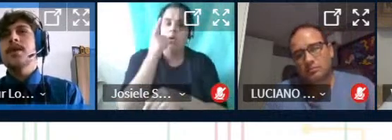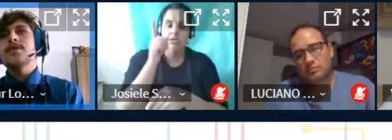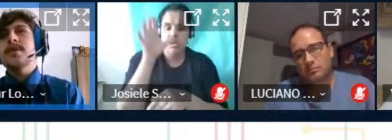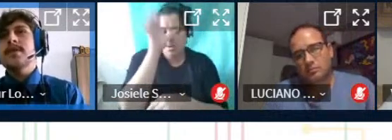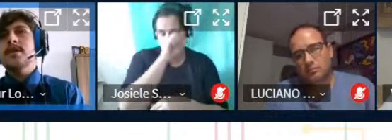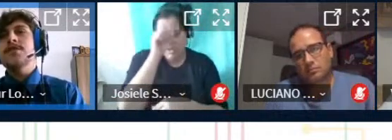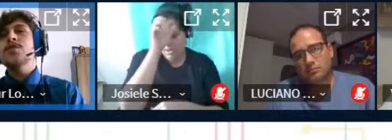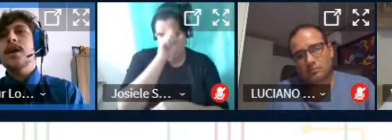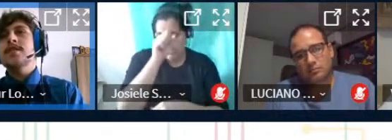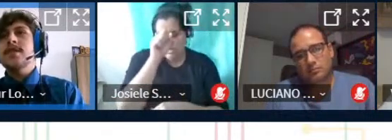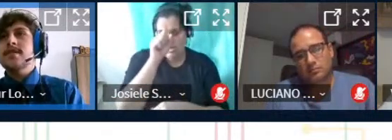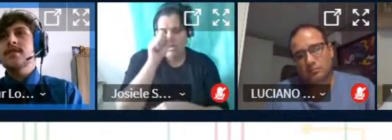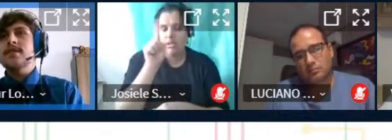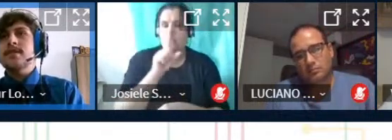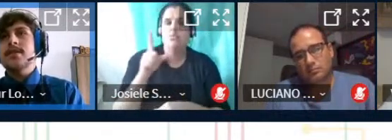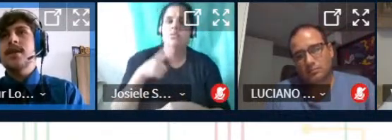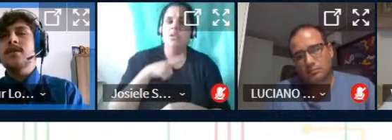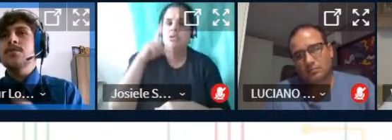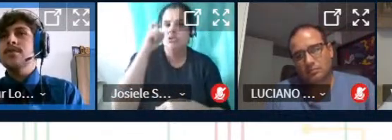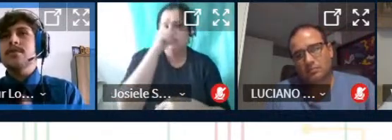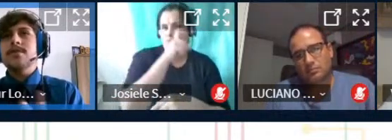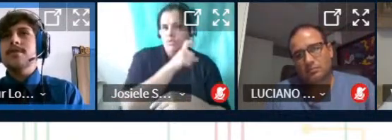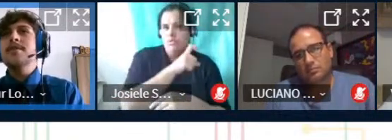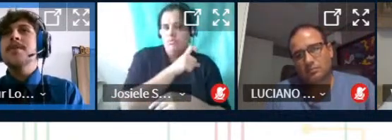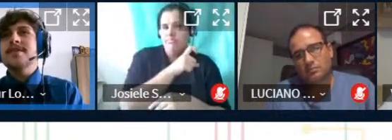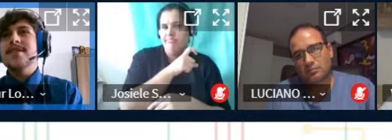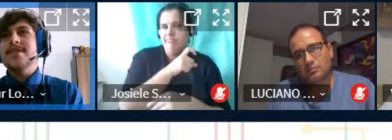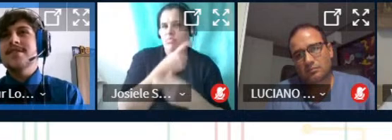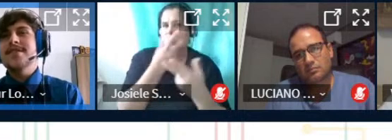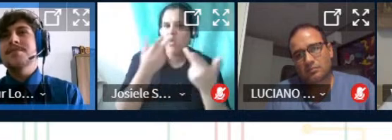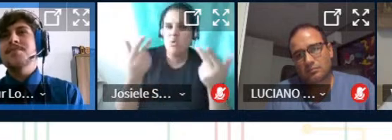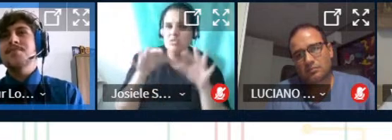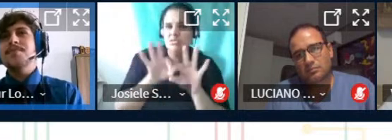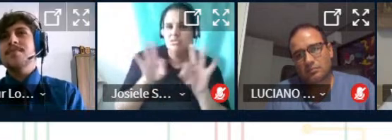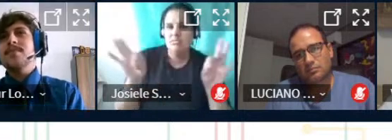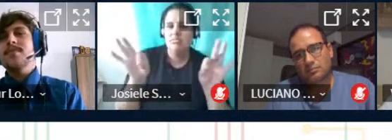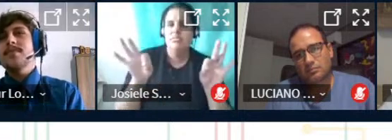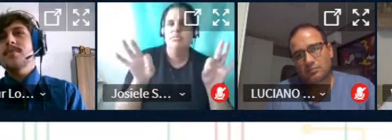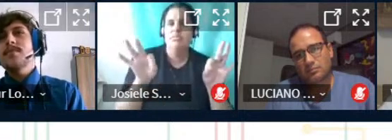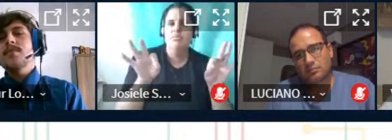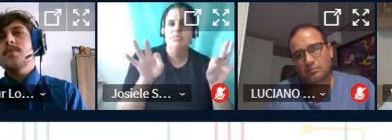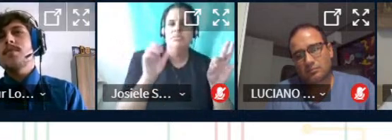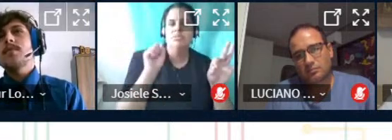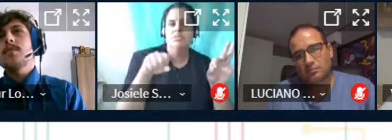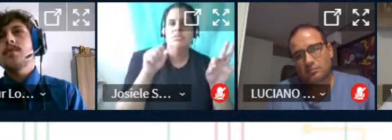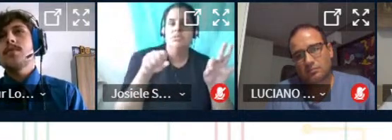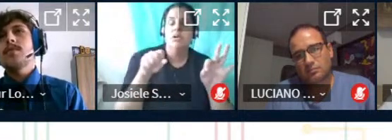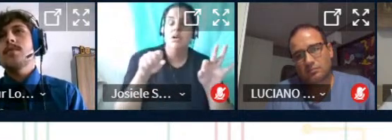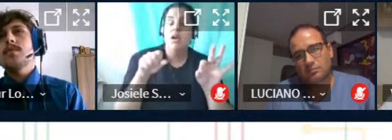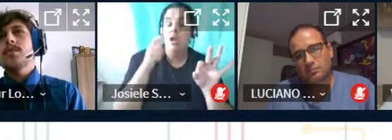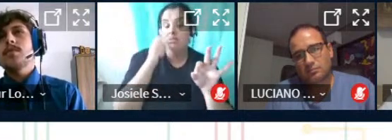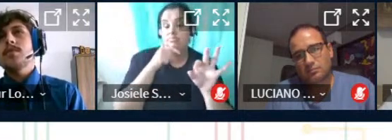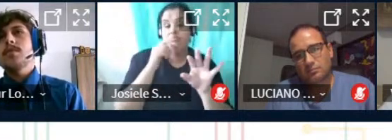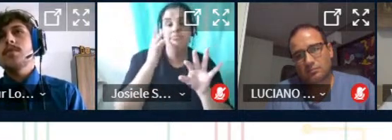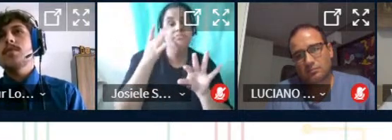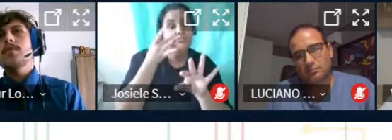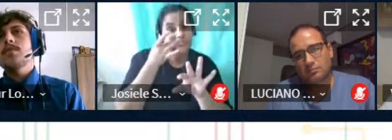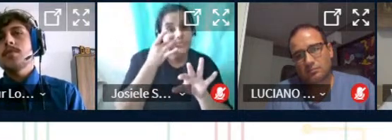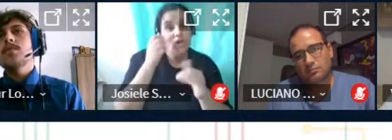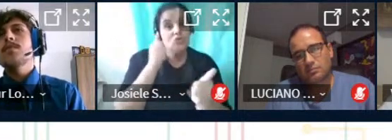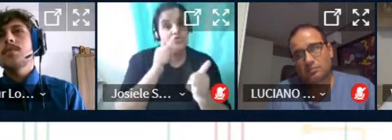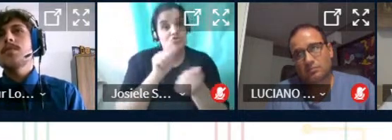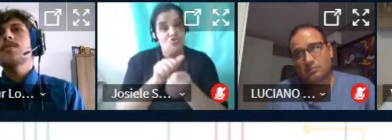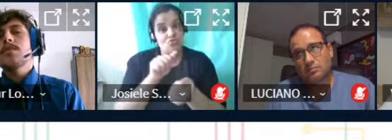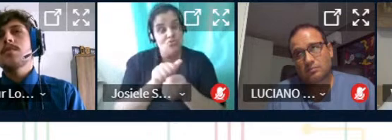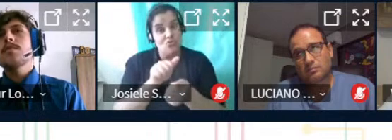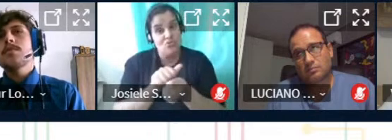não tivesse a dificuldade nesses erros simples é porque talvez no presencial a gente estivesse ali ao lado já